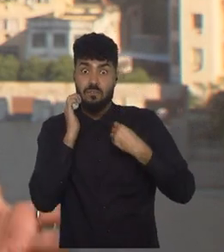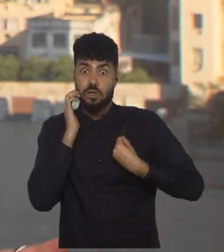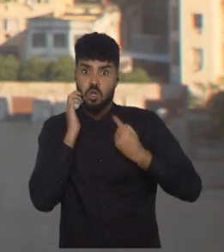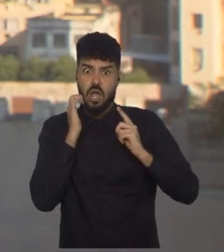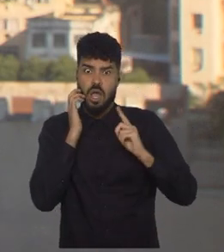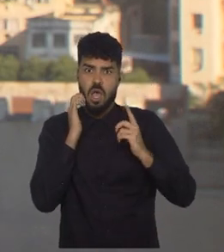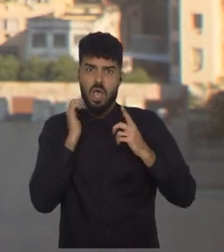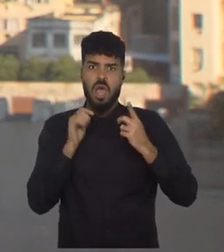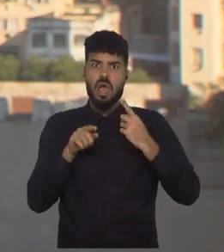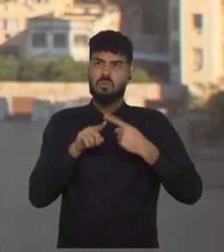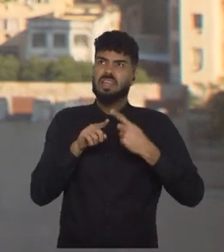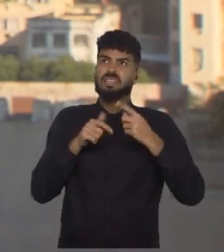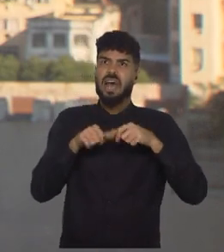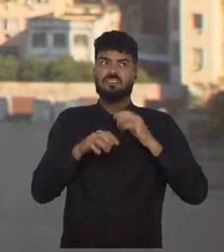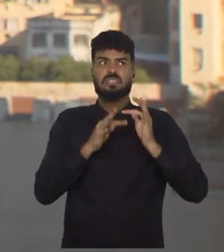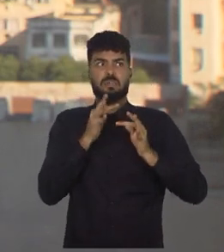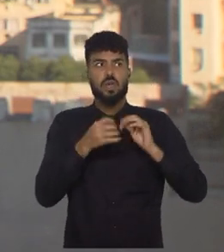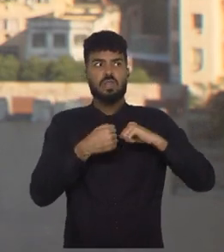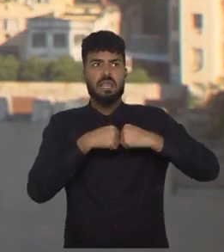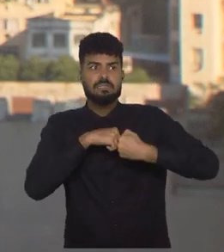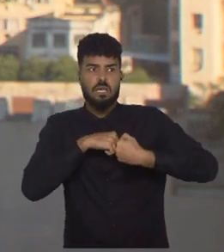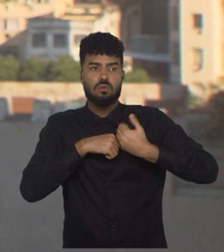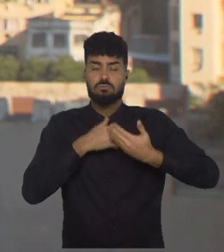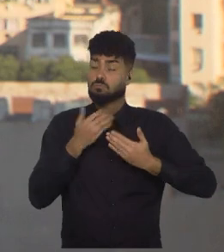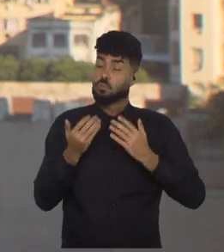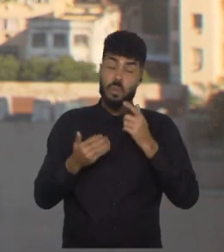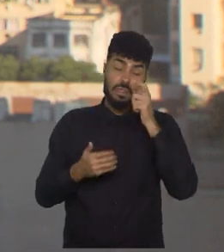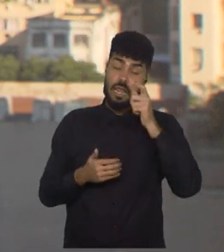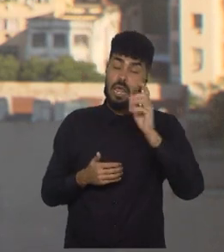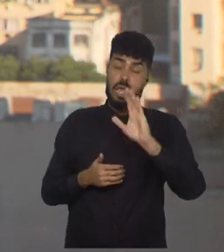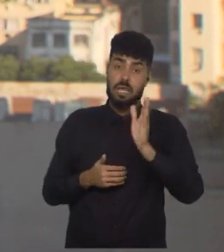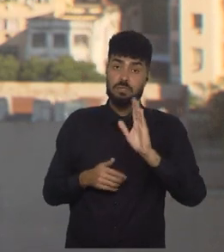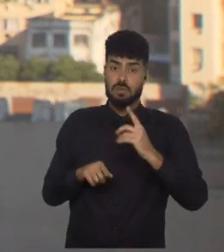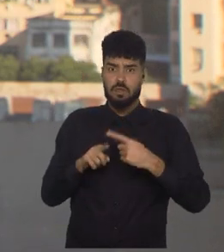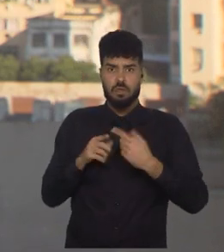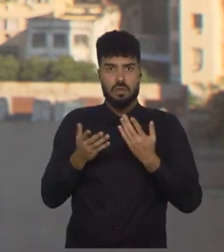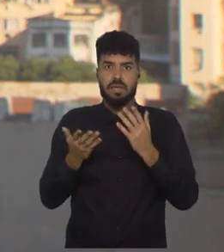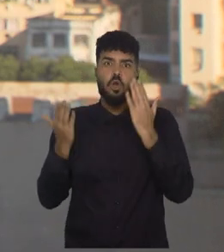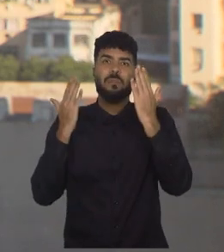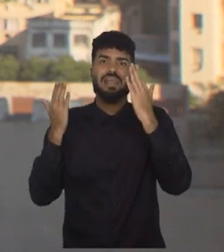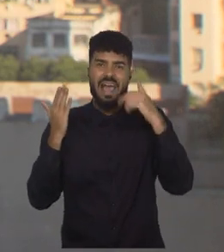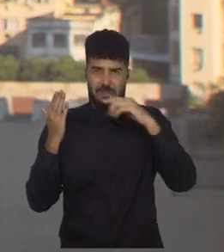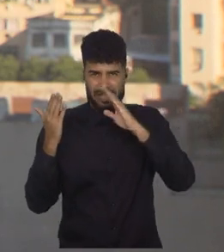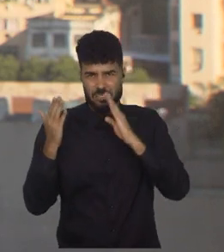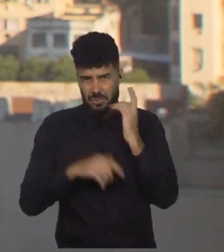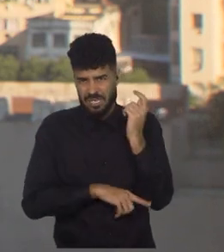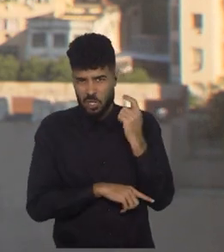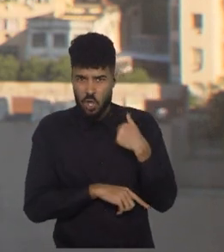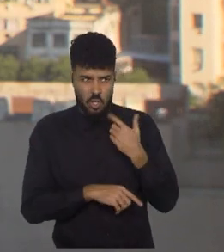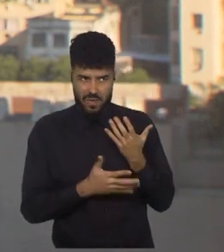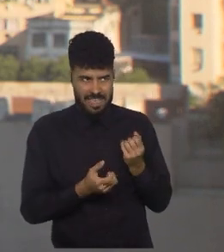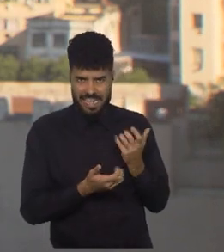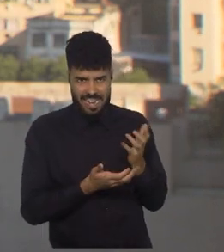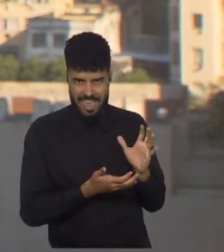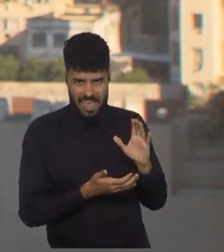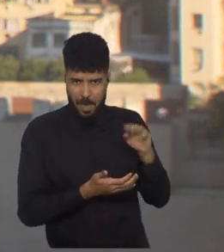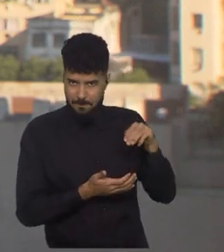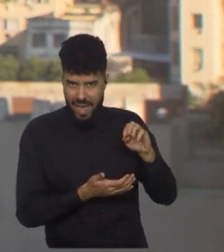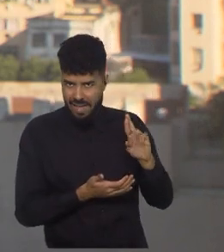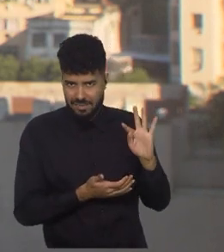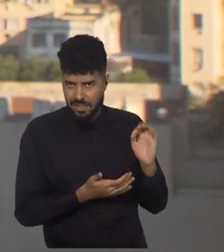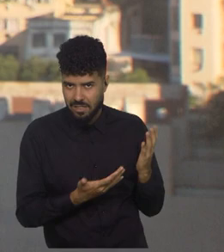Ah, mas está voltando de lesão? Não interessa, né? É como você abrir mão de ter a Marta no Mundial. Você não pode abrir mão de ter a Alexia Puteles no Mundial.